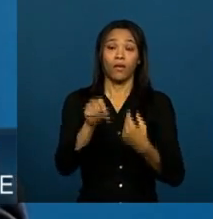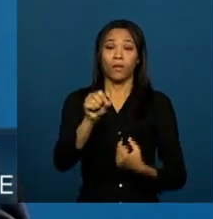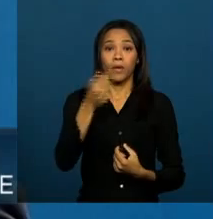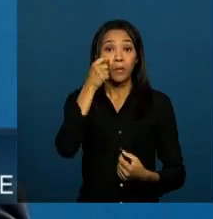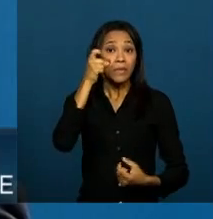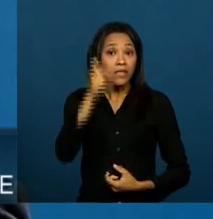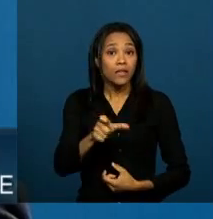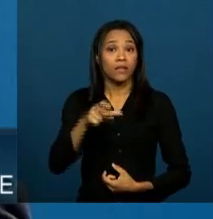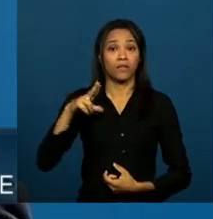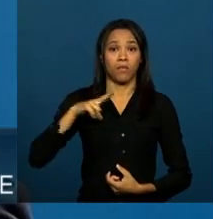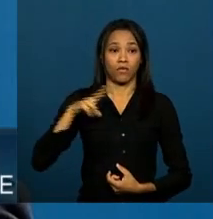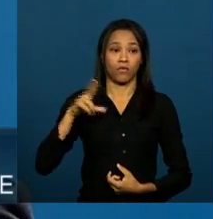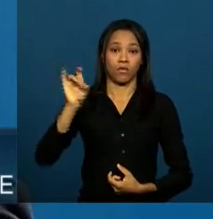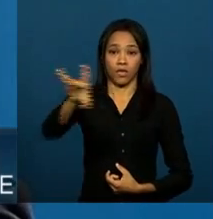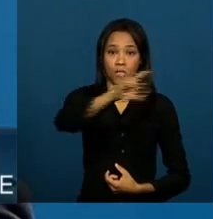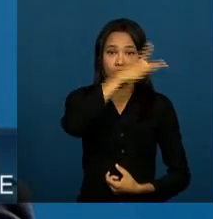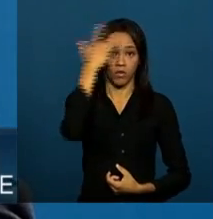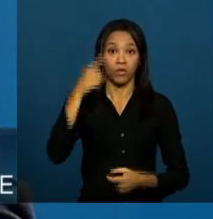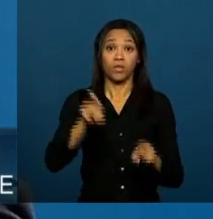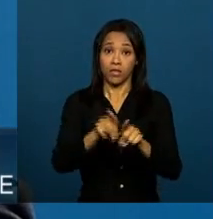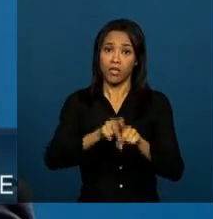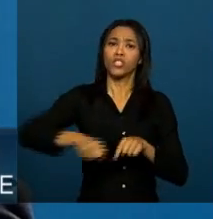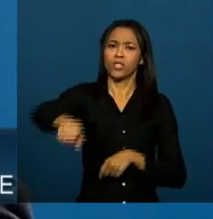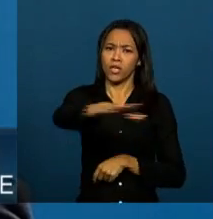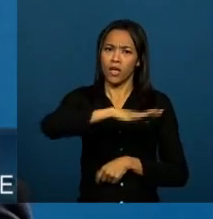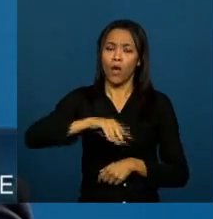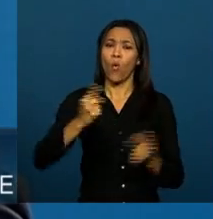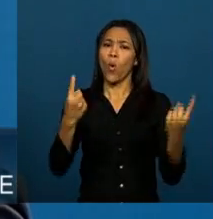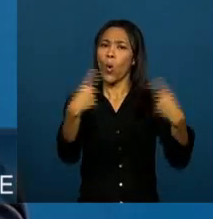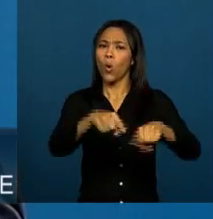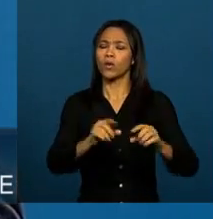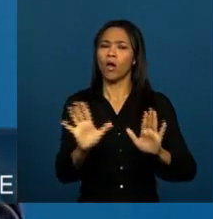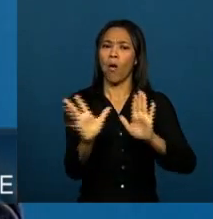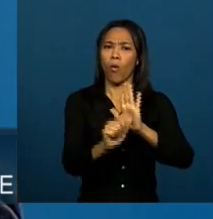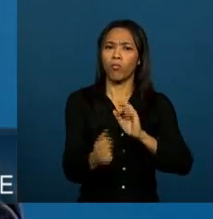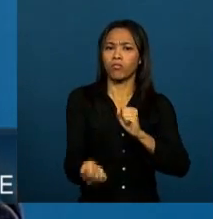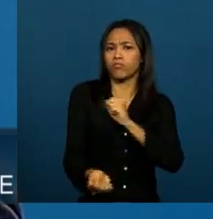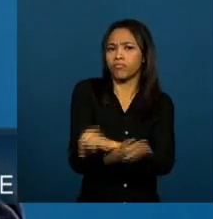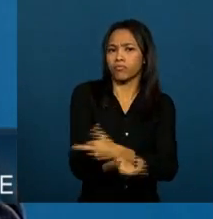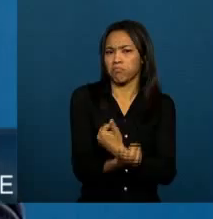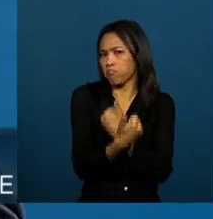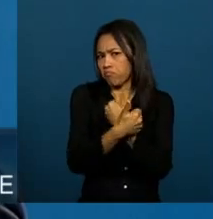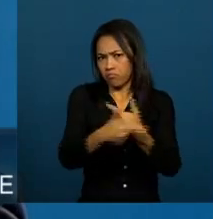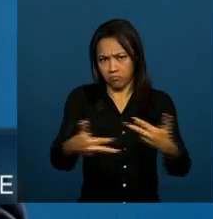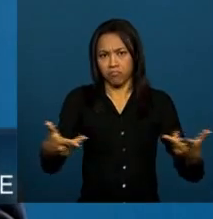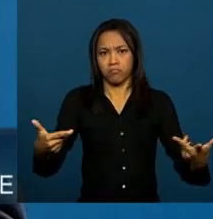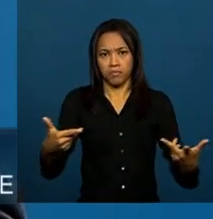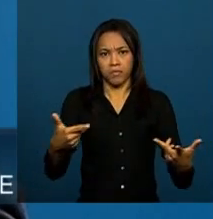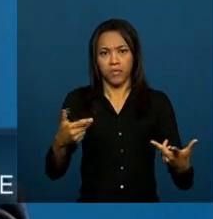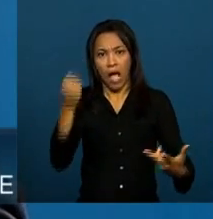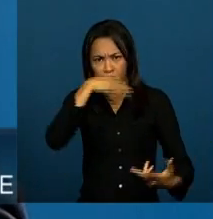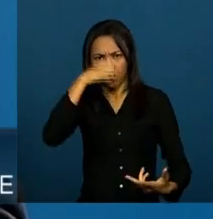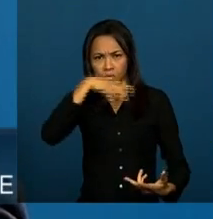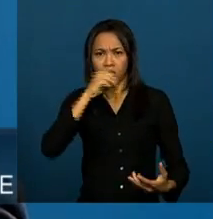coletivos contra as ilegalidades, contra os crimes, contra os abusos. Mas, principalmente,